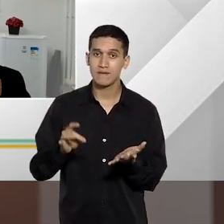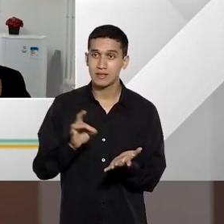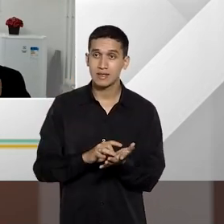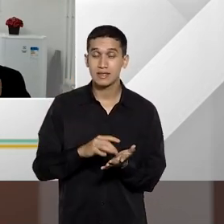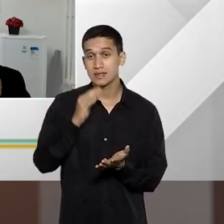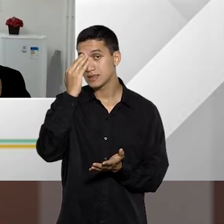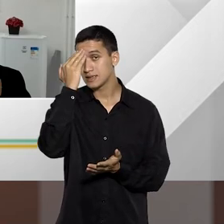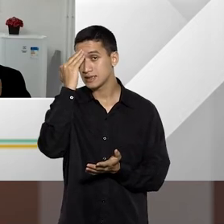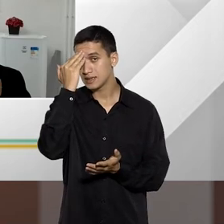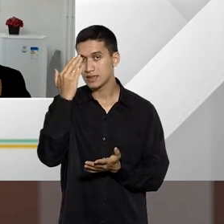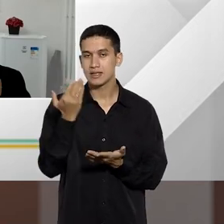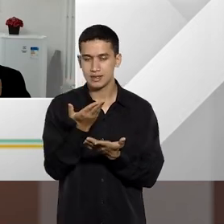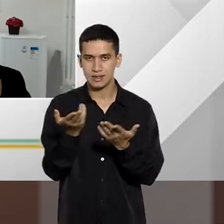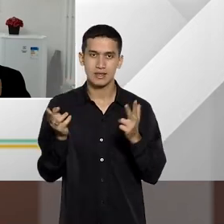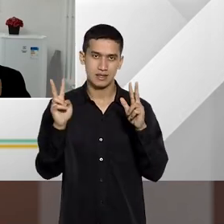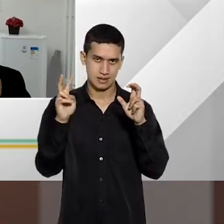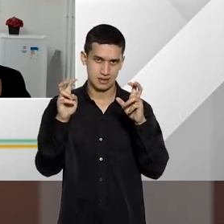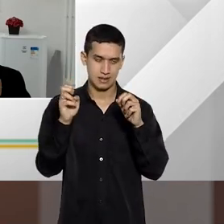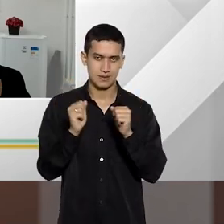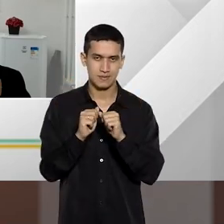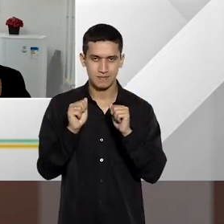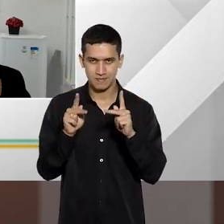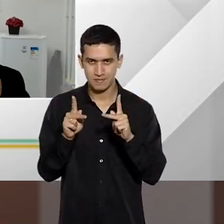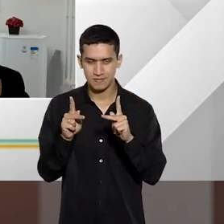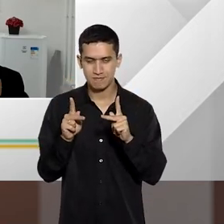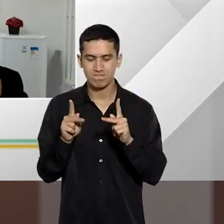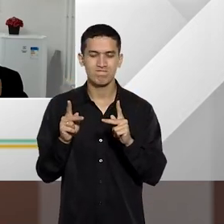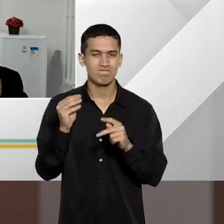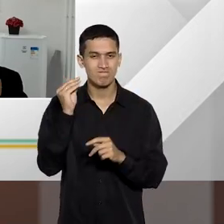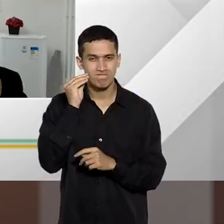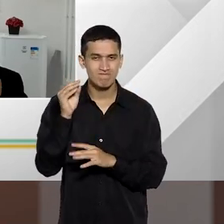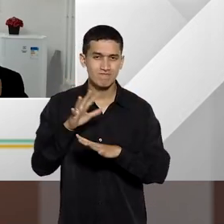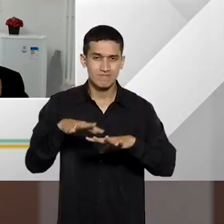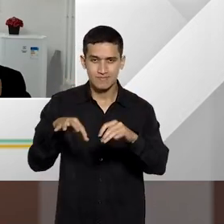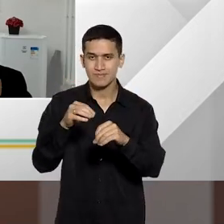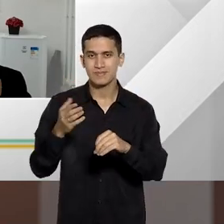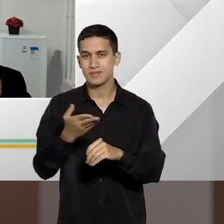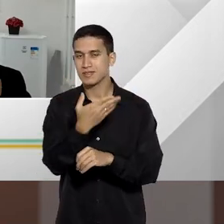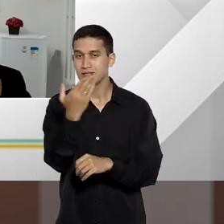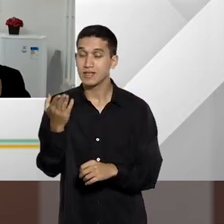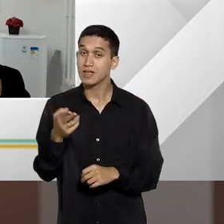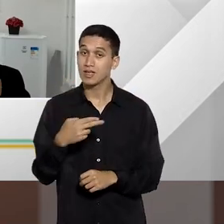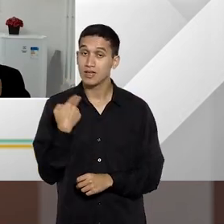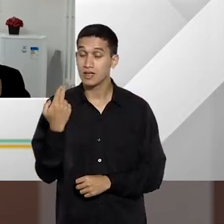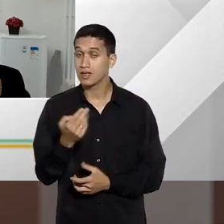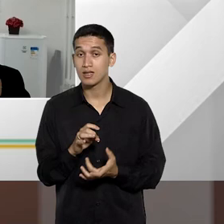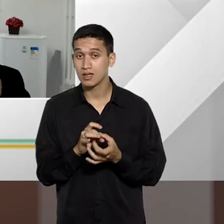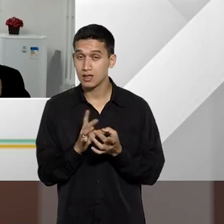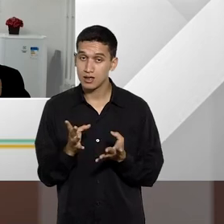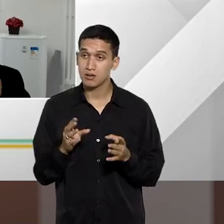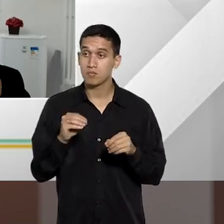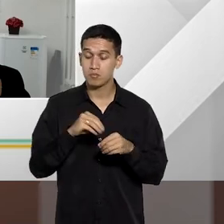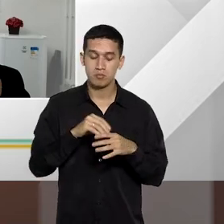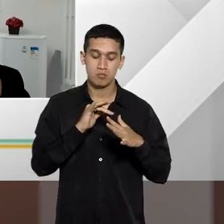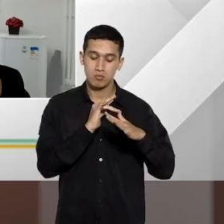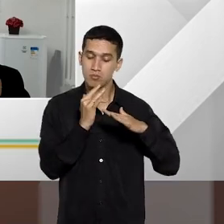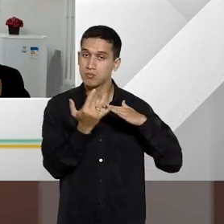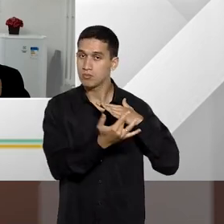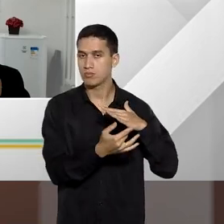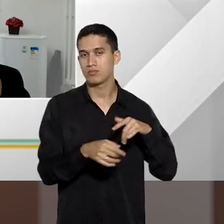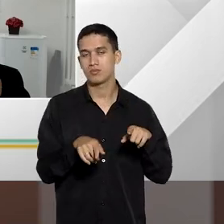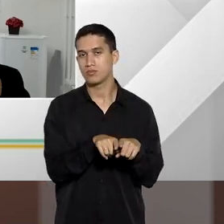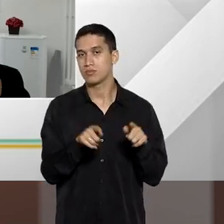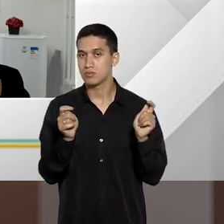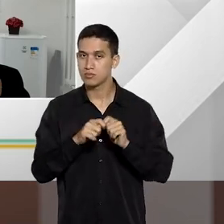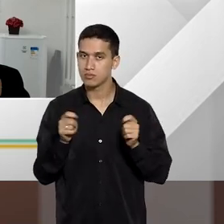essas matérias, tá? Um beijo em todos vocês e estamos à disposição nas redes sociais e, Fátima, estamos à